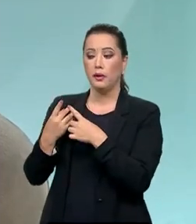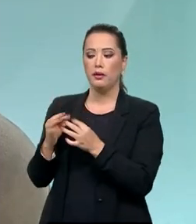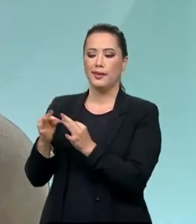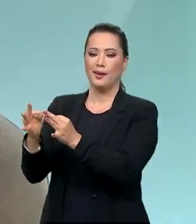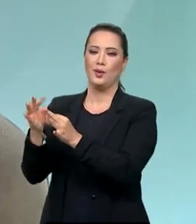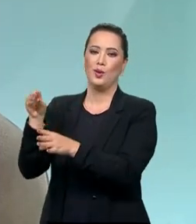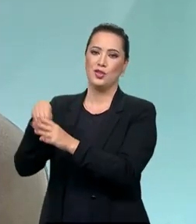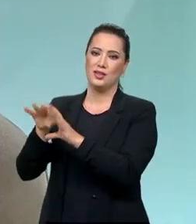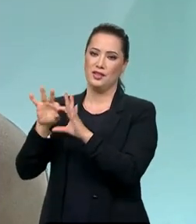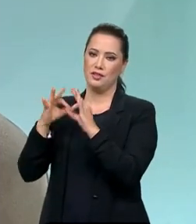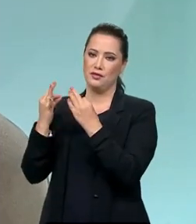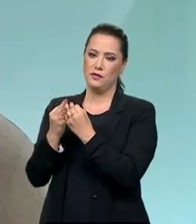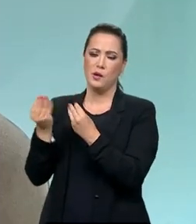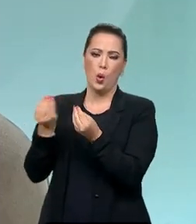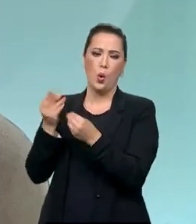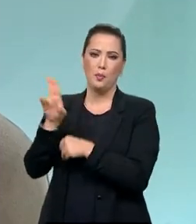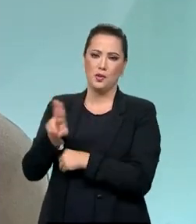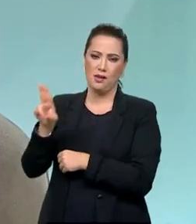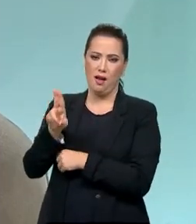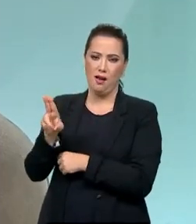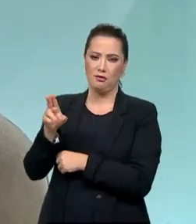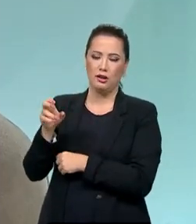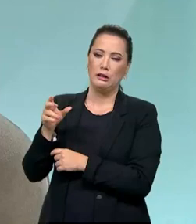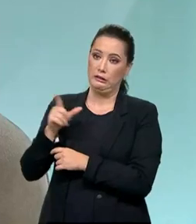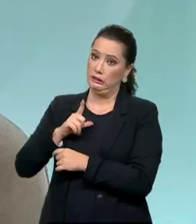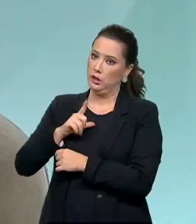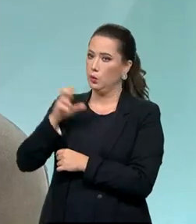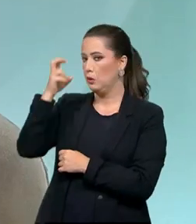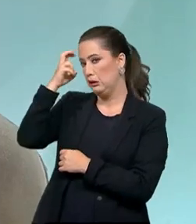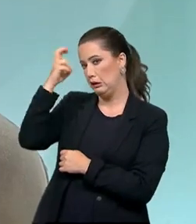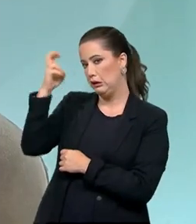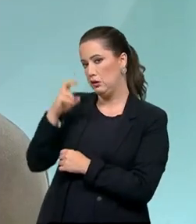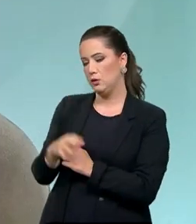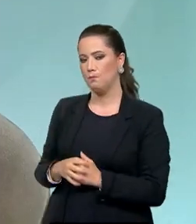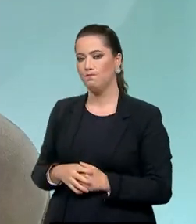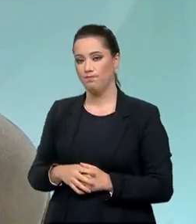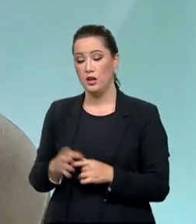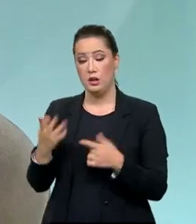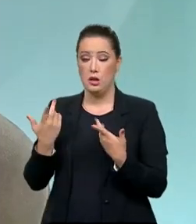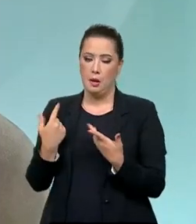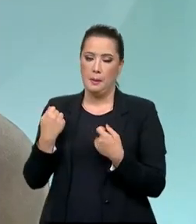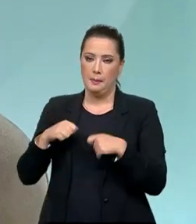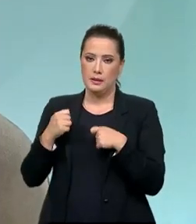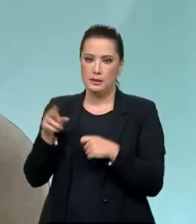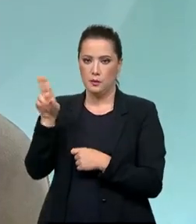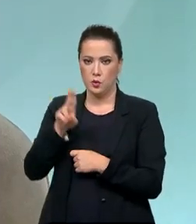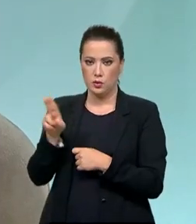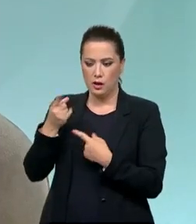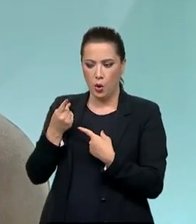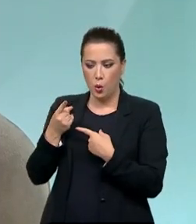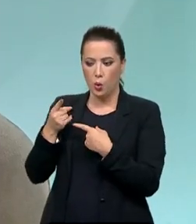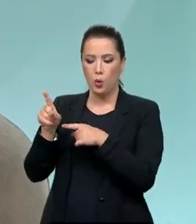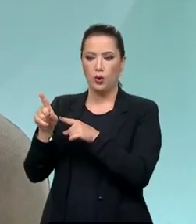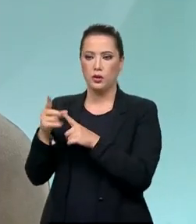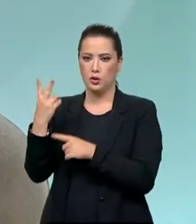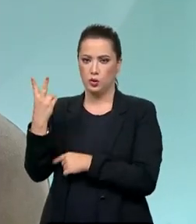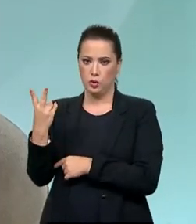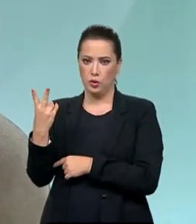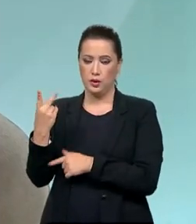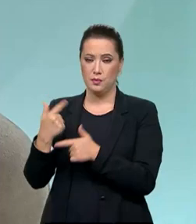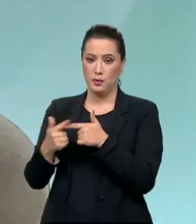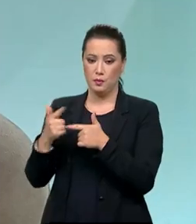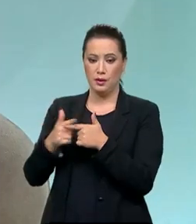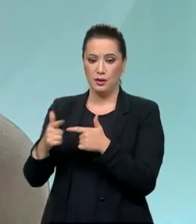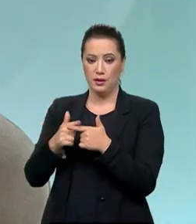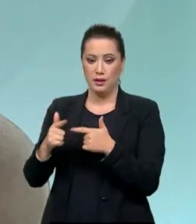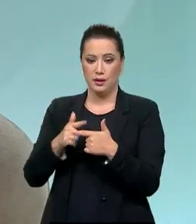inteligente dessa tecnologia para enfrentar dois problemas. Um, a fragmentação do diálogo